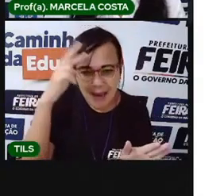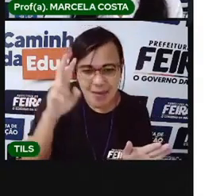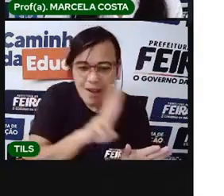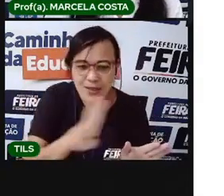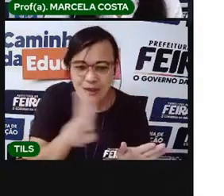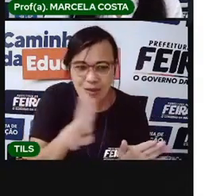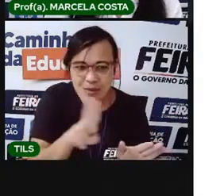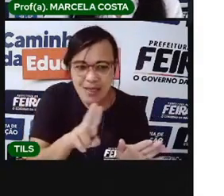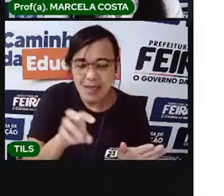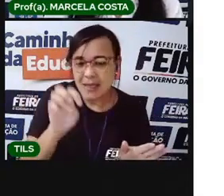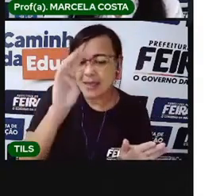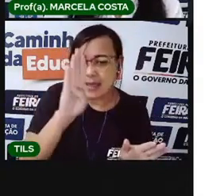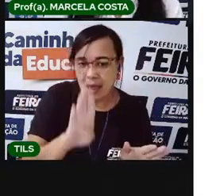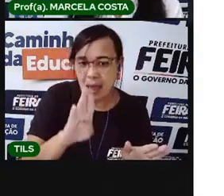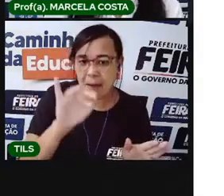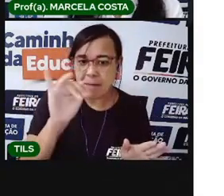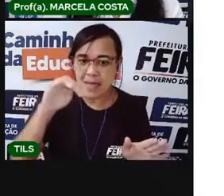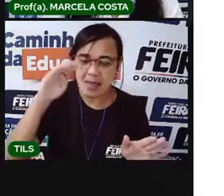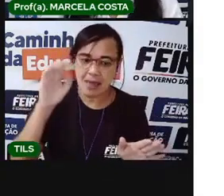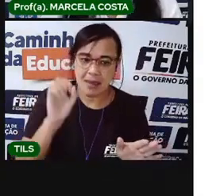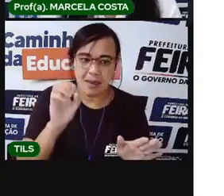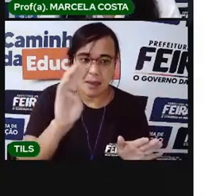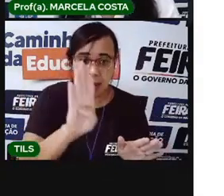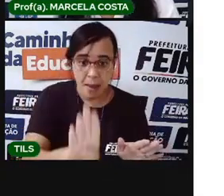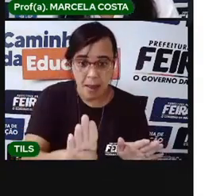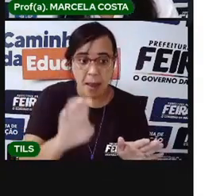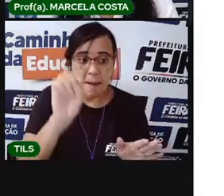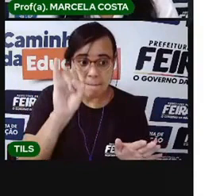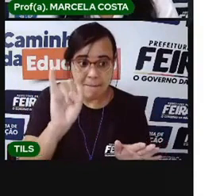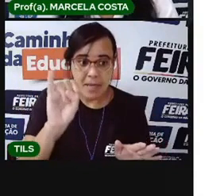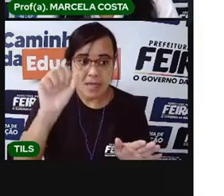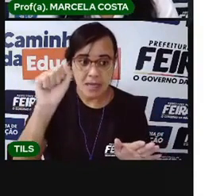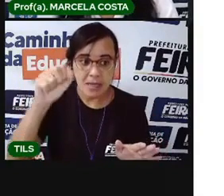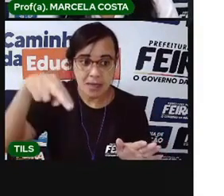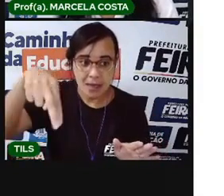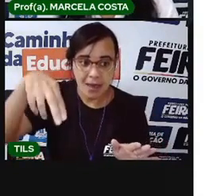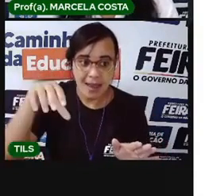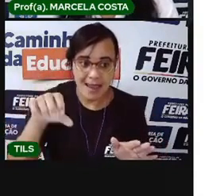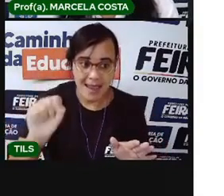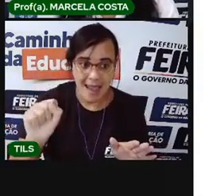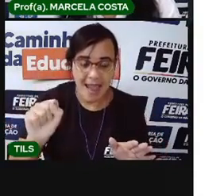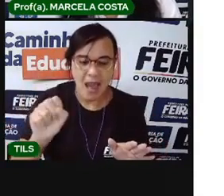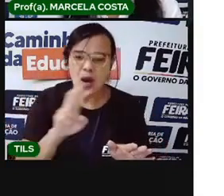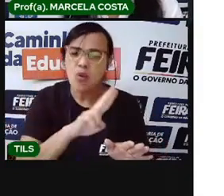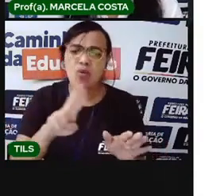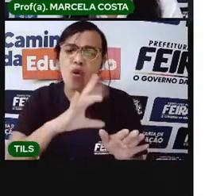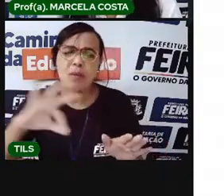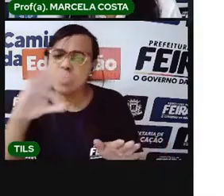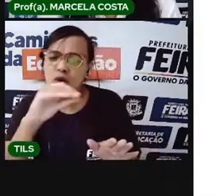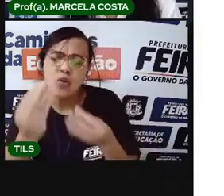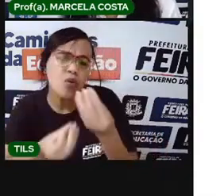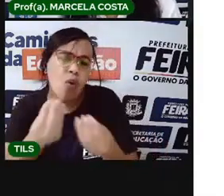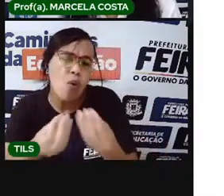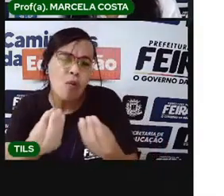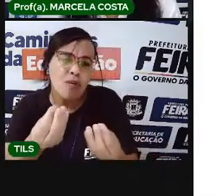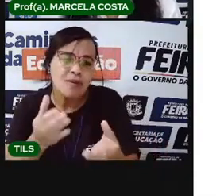Essa é a Bianca. Vamos ver como é o nome dela completo? E como é que o